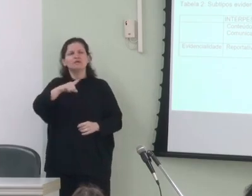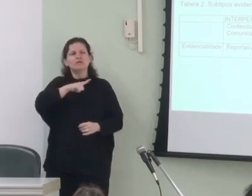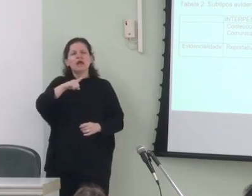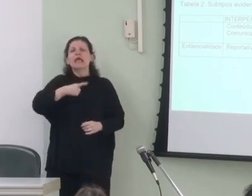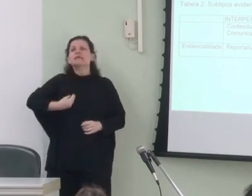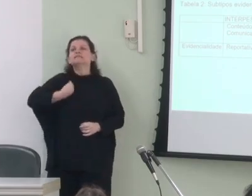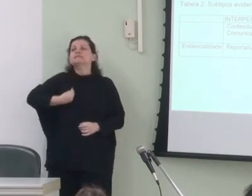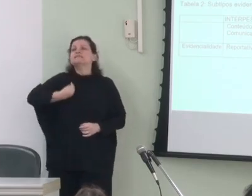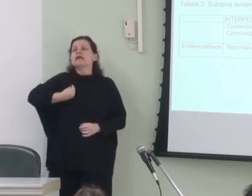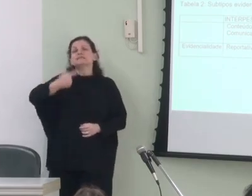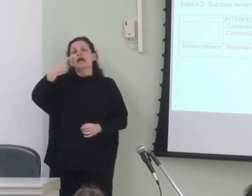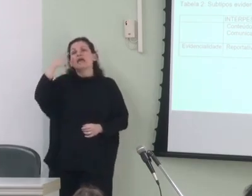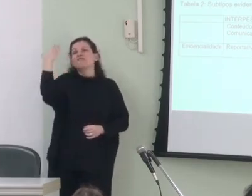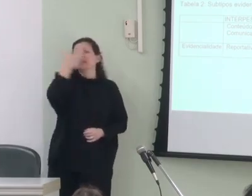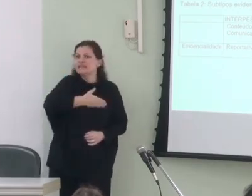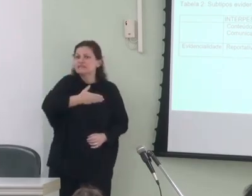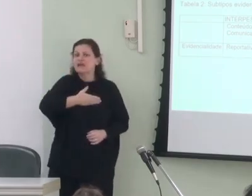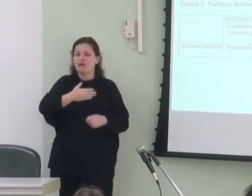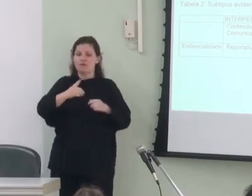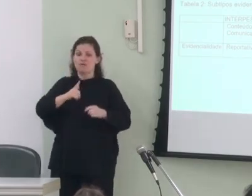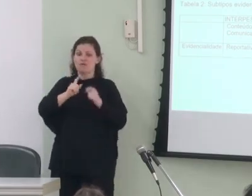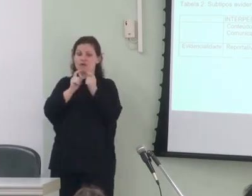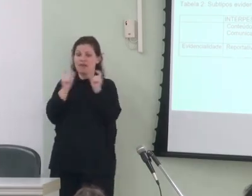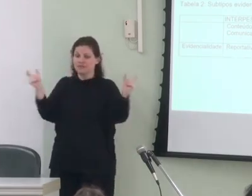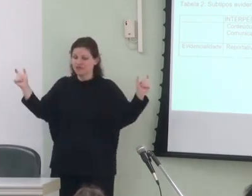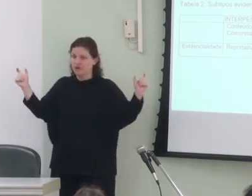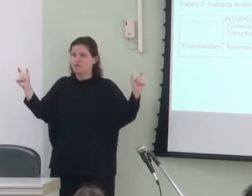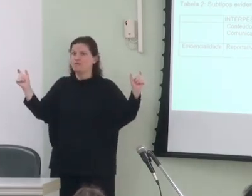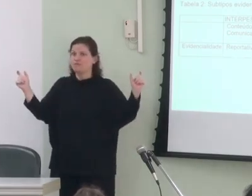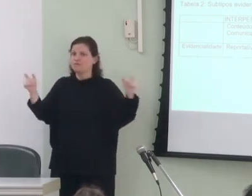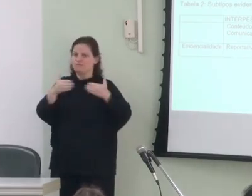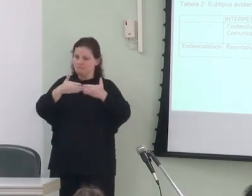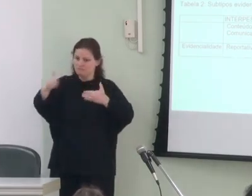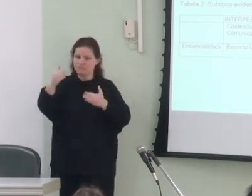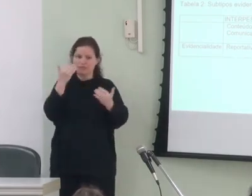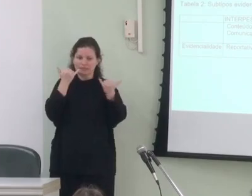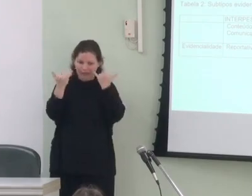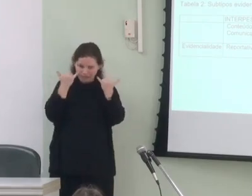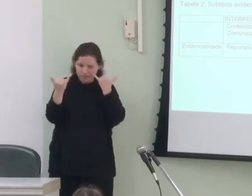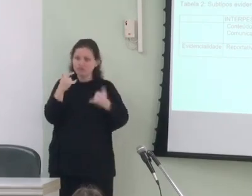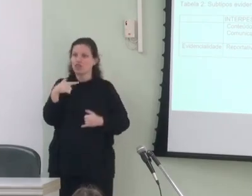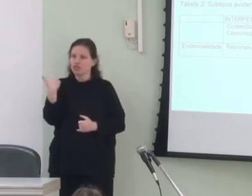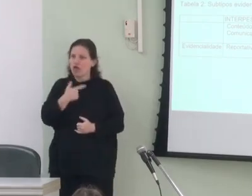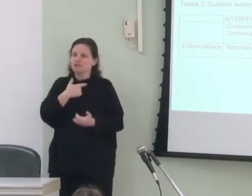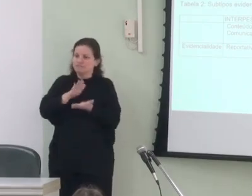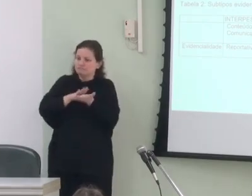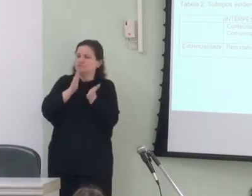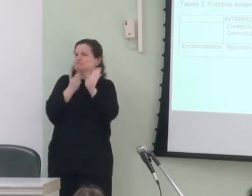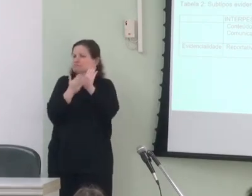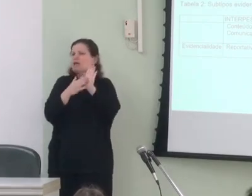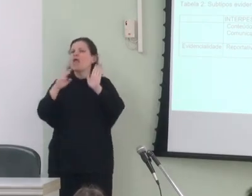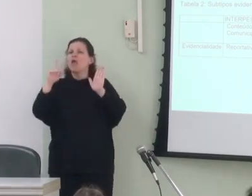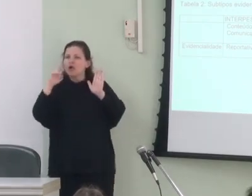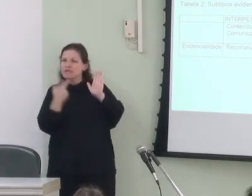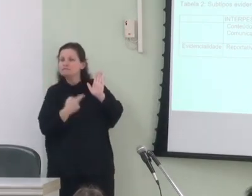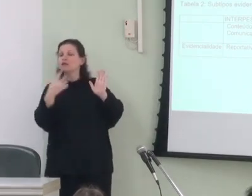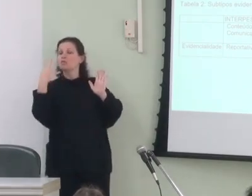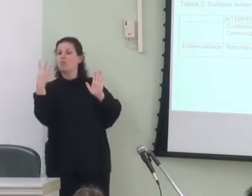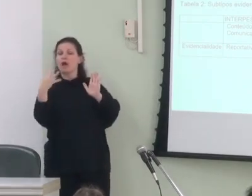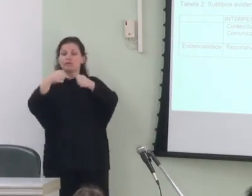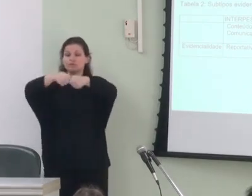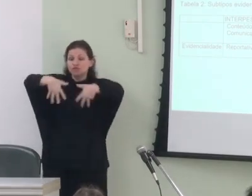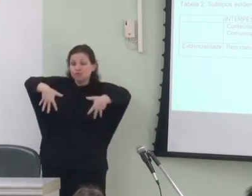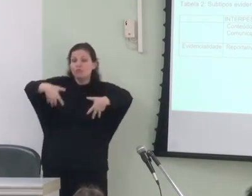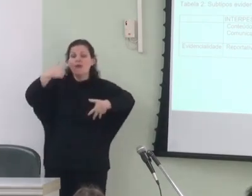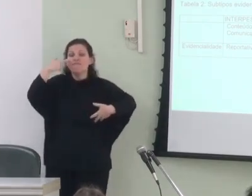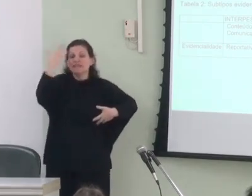existência de evidenciais gramaticais. a partir desses dados nós propusemos o reconhecimento de quatro subtipos de